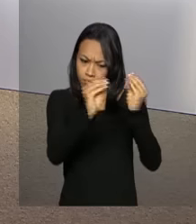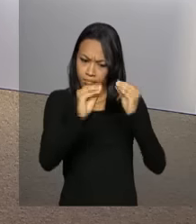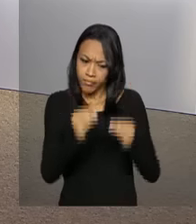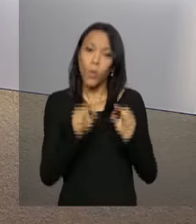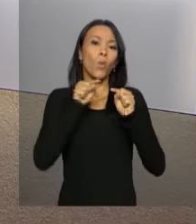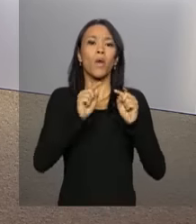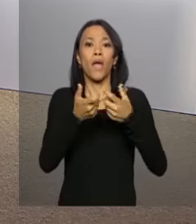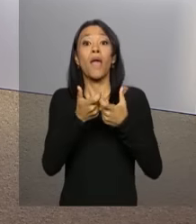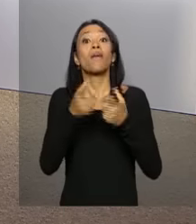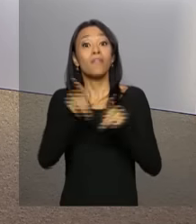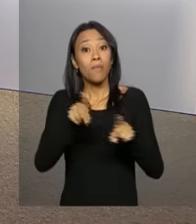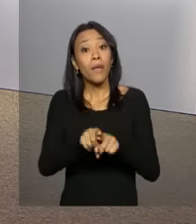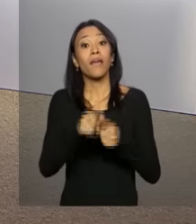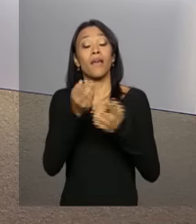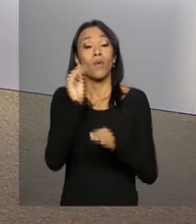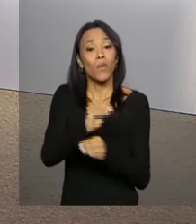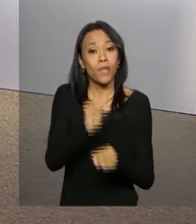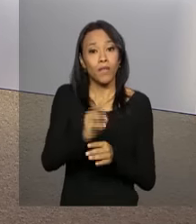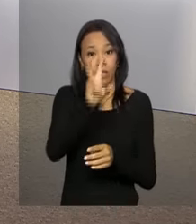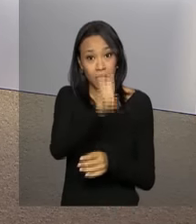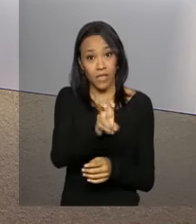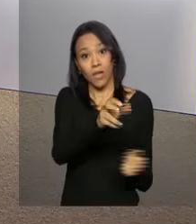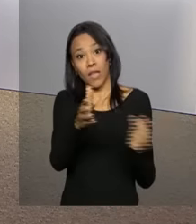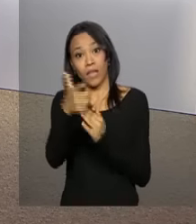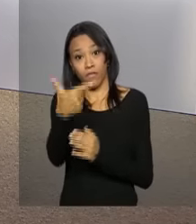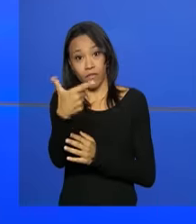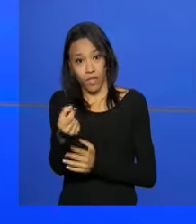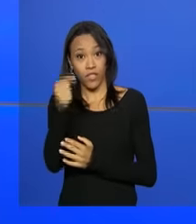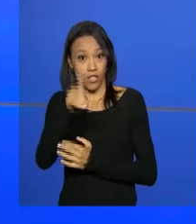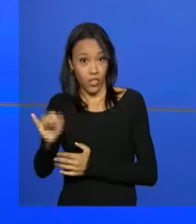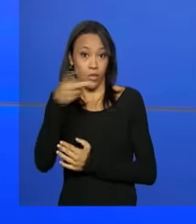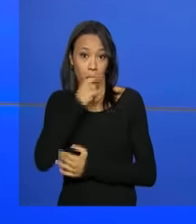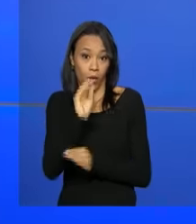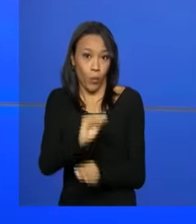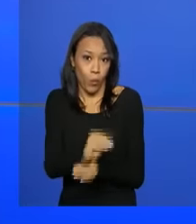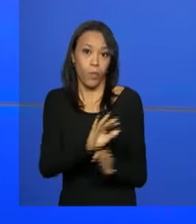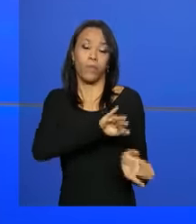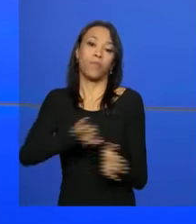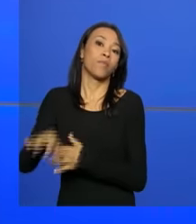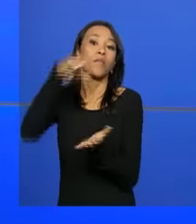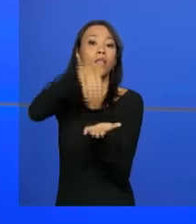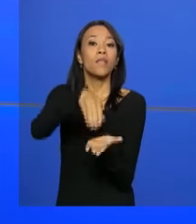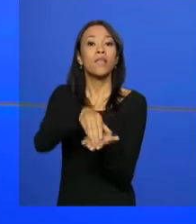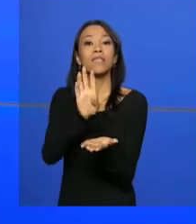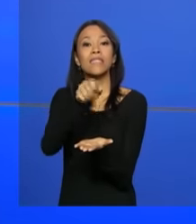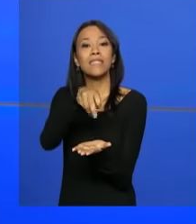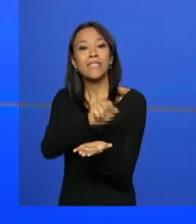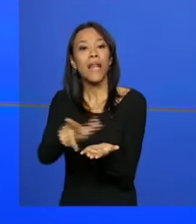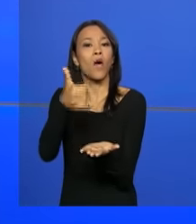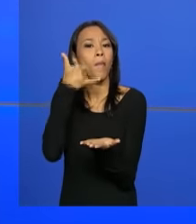o aumento da licença paternidade de 5 para 20 dias. A Central de Atendimento à Mulher, Ligue 180,